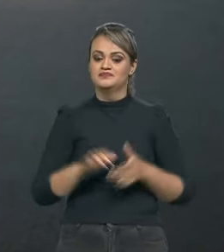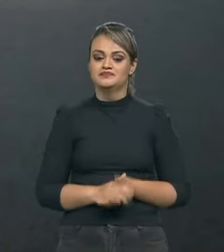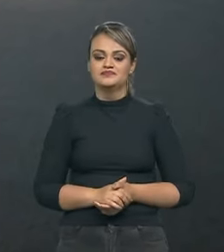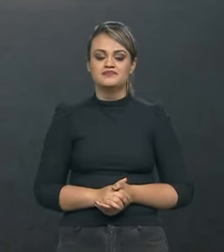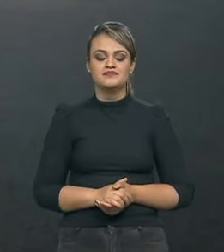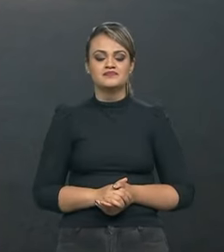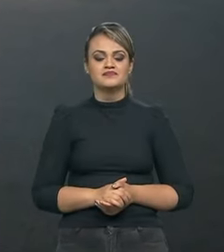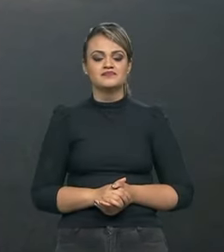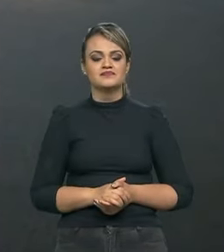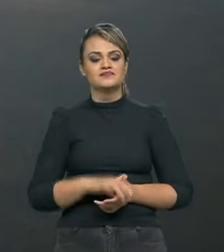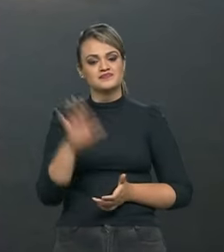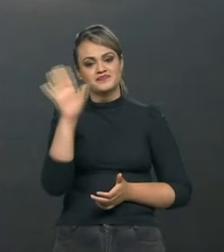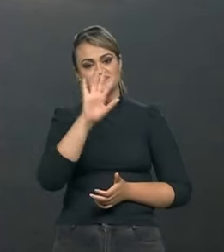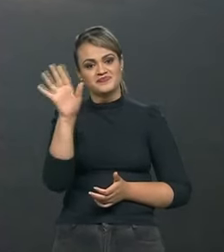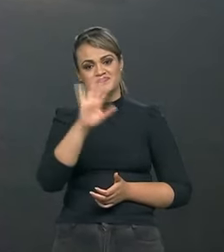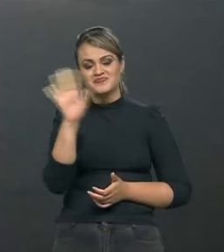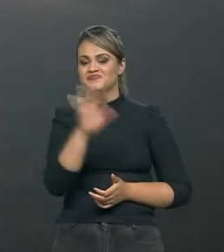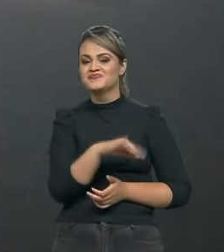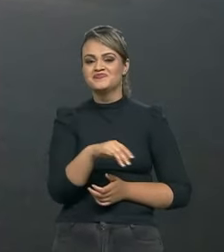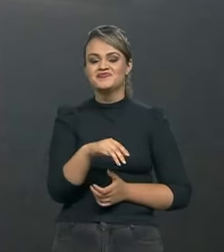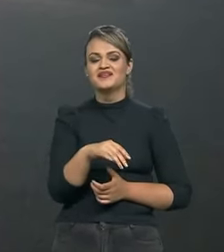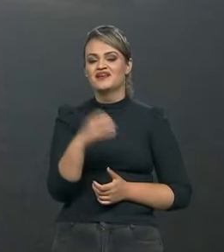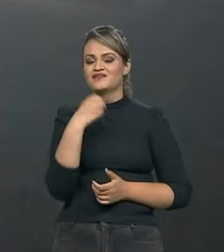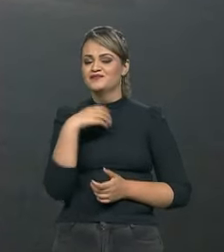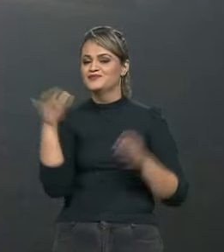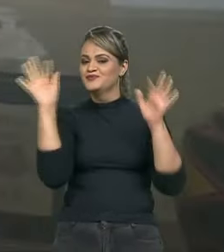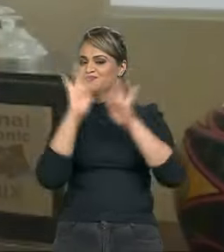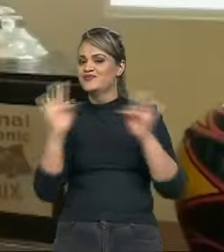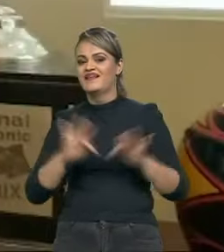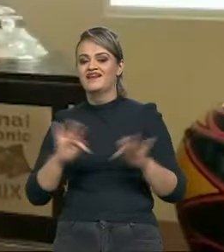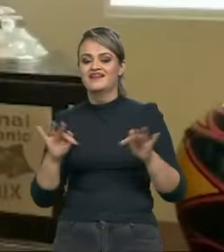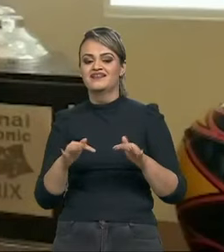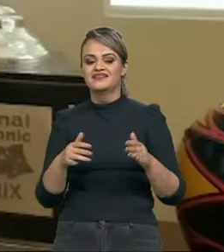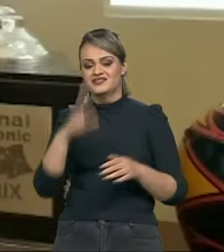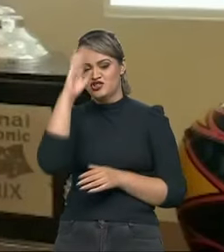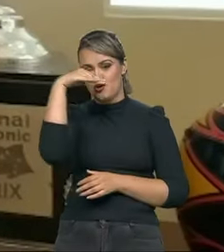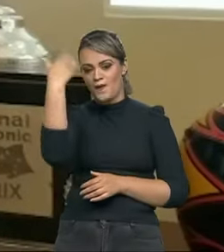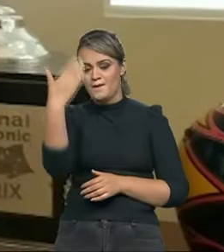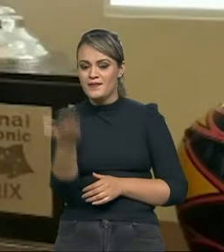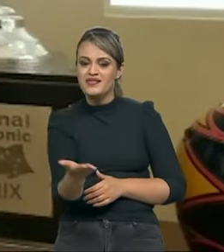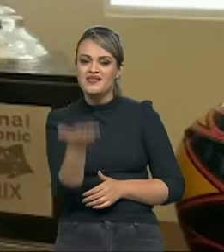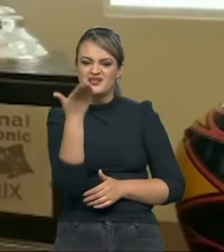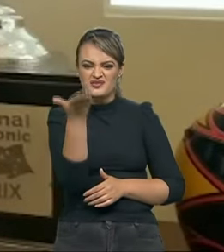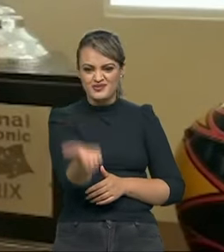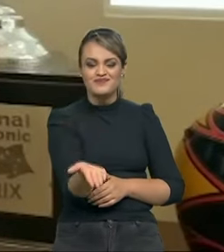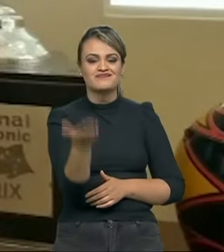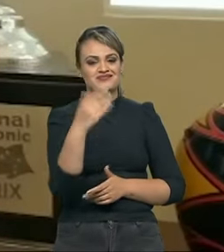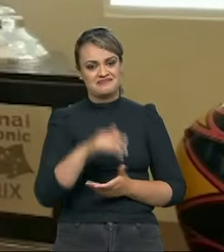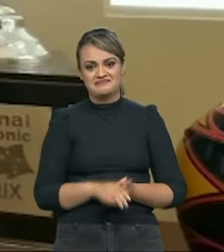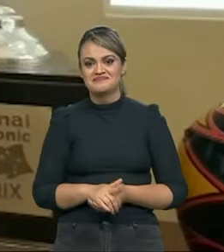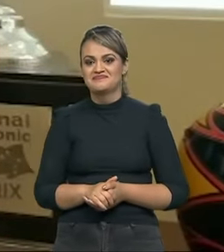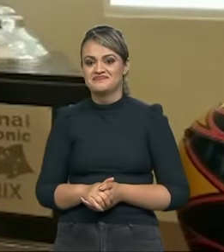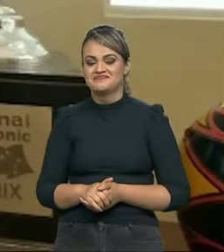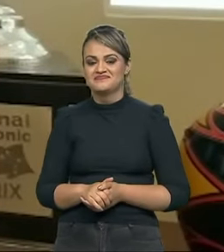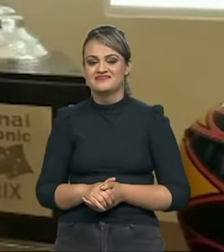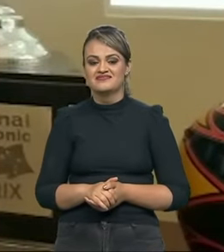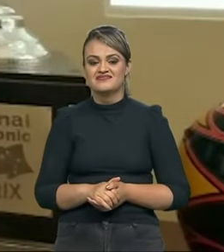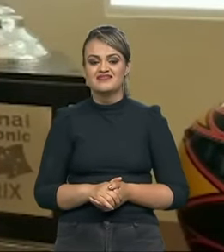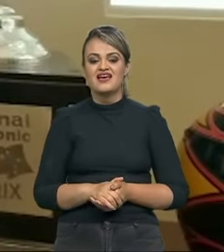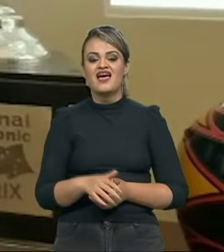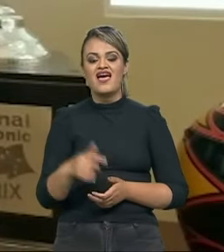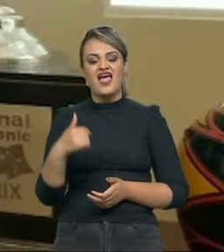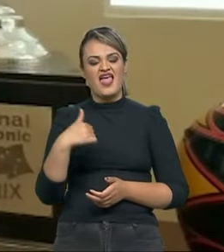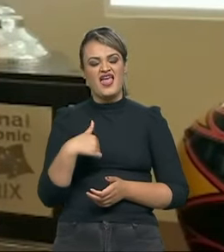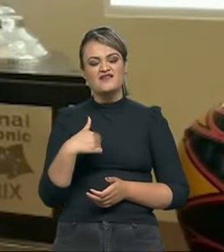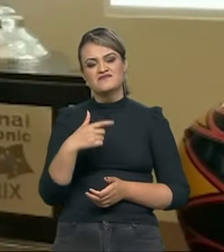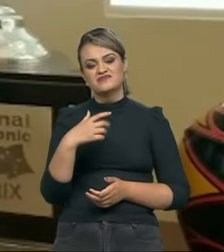Fala, Nelson. Eu estou muito feliz de estar aqui fazendo parte dessa homenagem tão merecida a você. Você, para